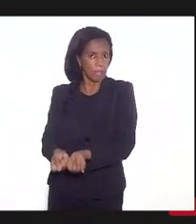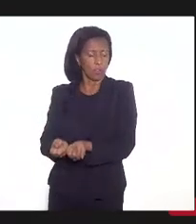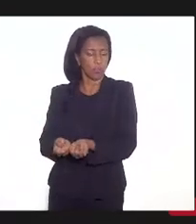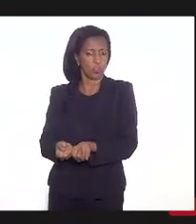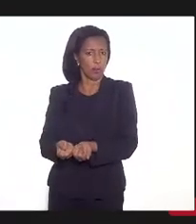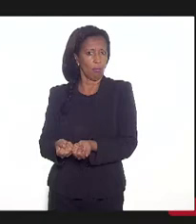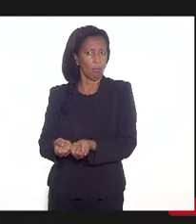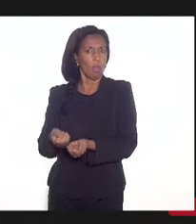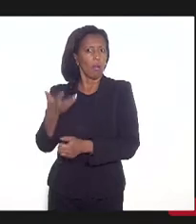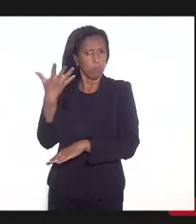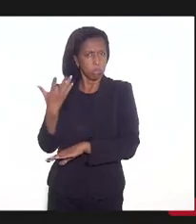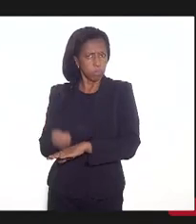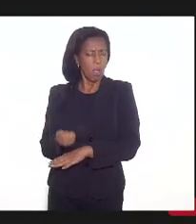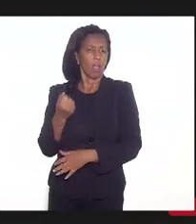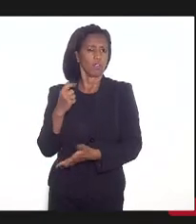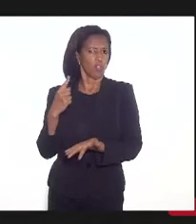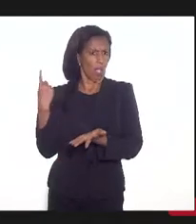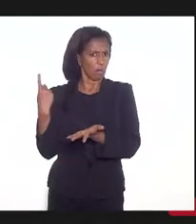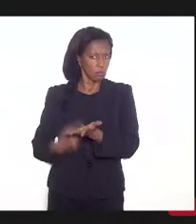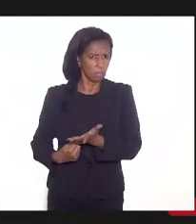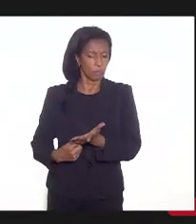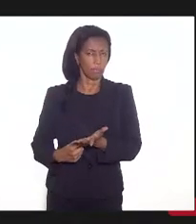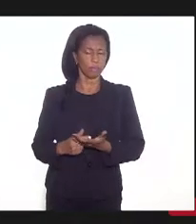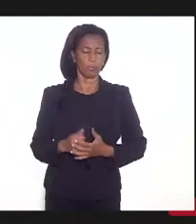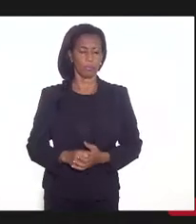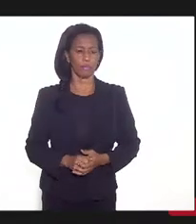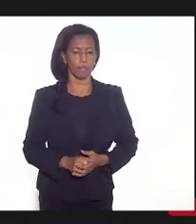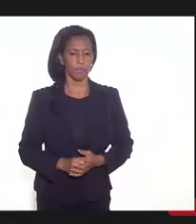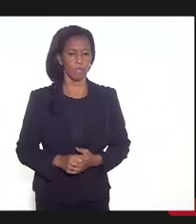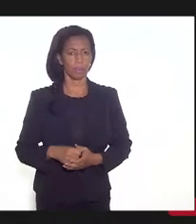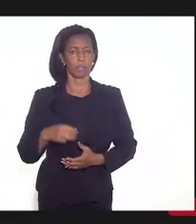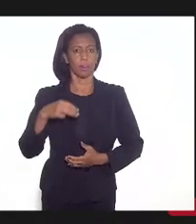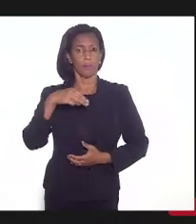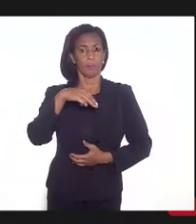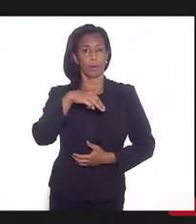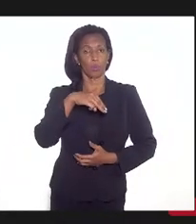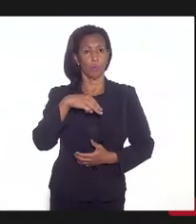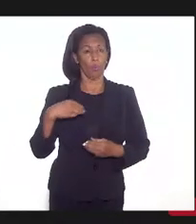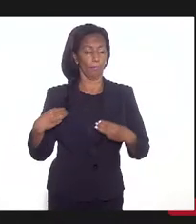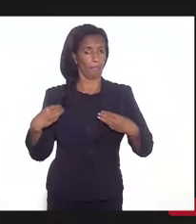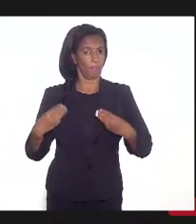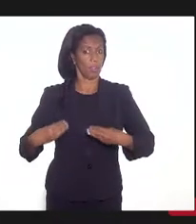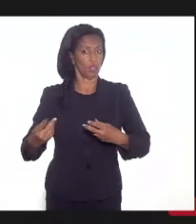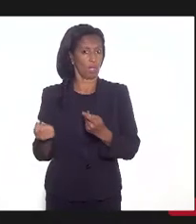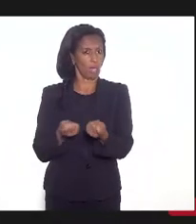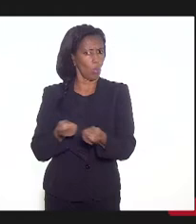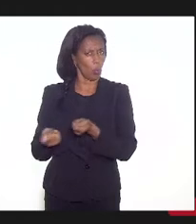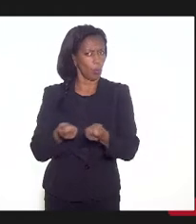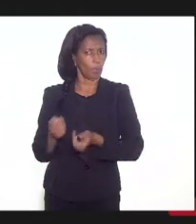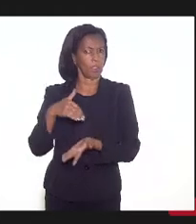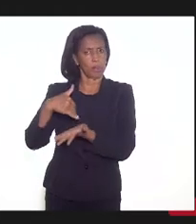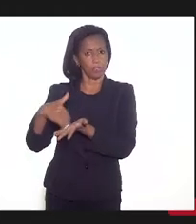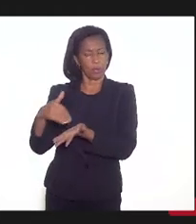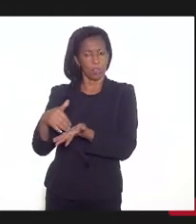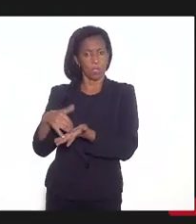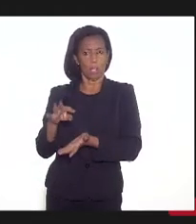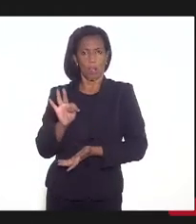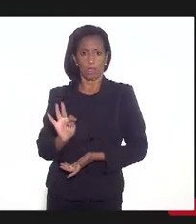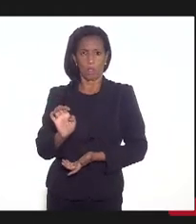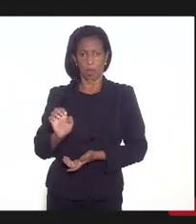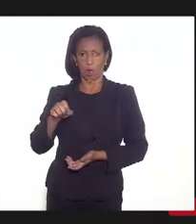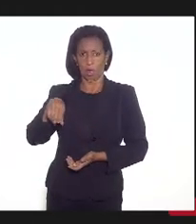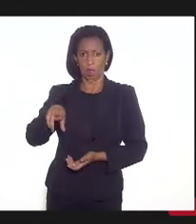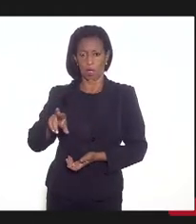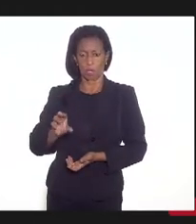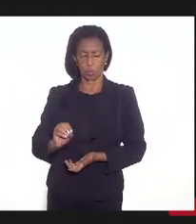a confirmação da adesão por parte do Ministério da Economia, a Secretaria do Tesouro. O que a gente